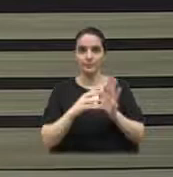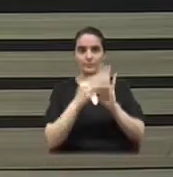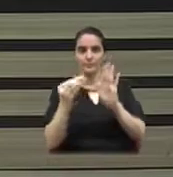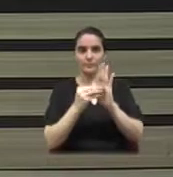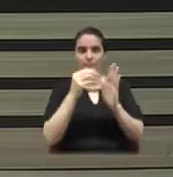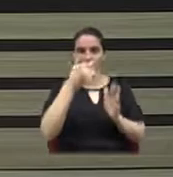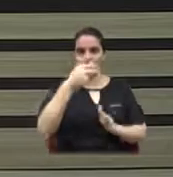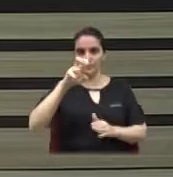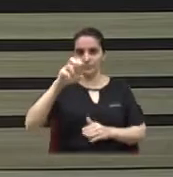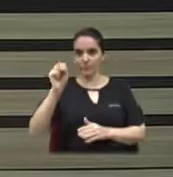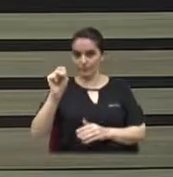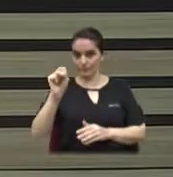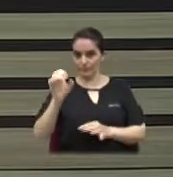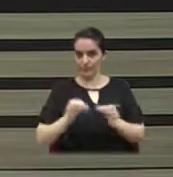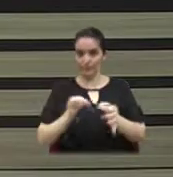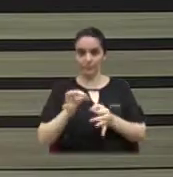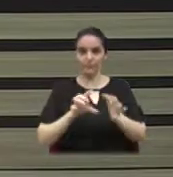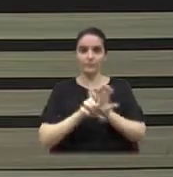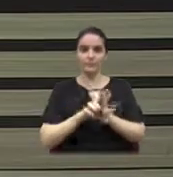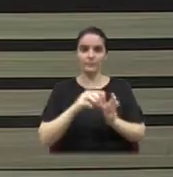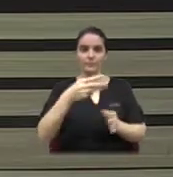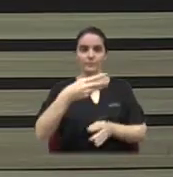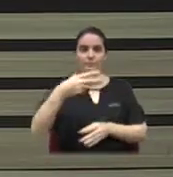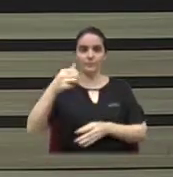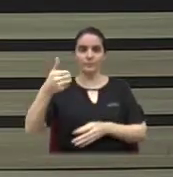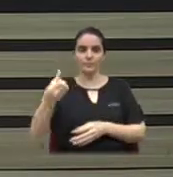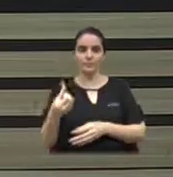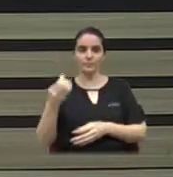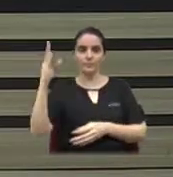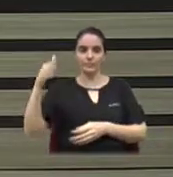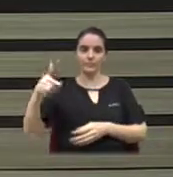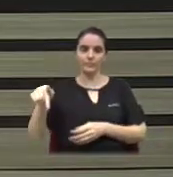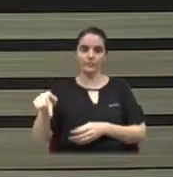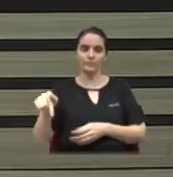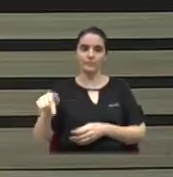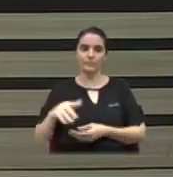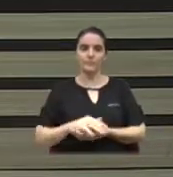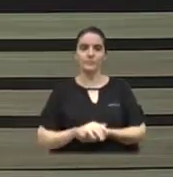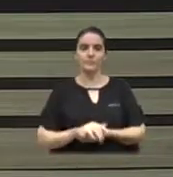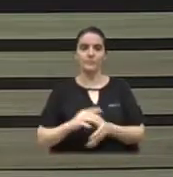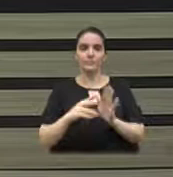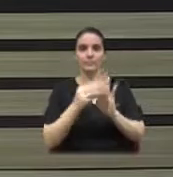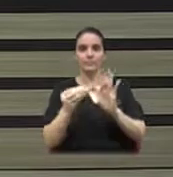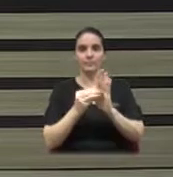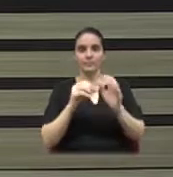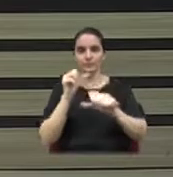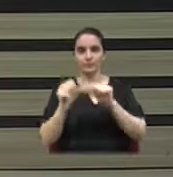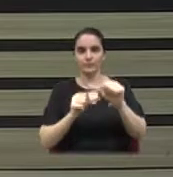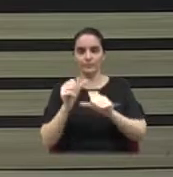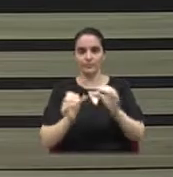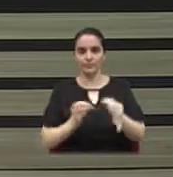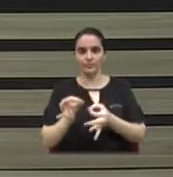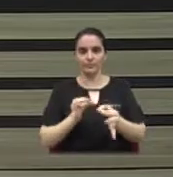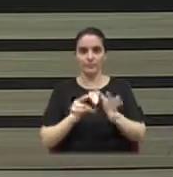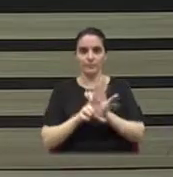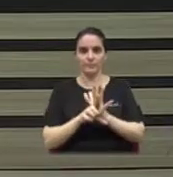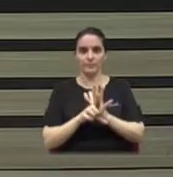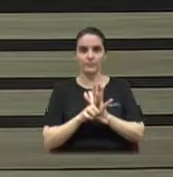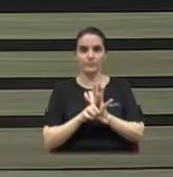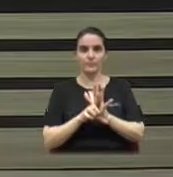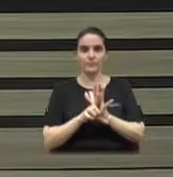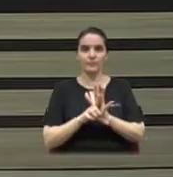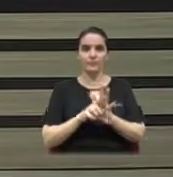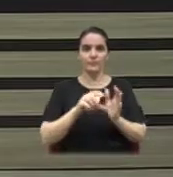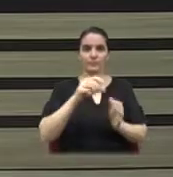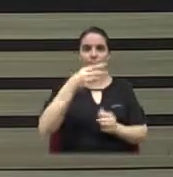158 ao Projeto de Lei nº.16.2017. Emenda modificativa ao Projeto de Lei nº 3